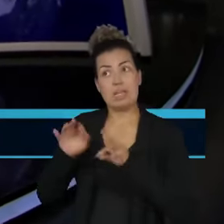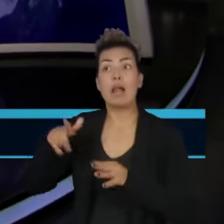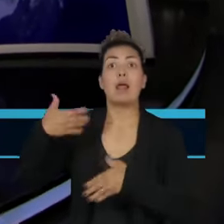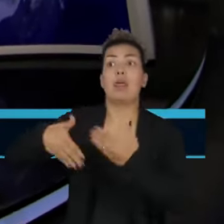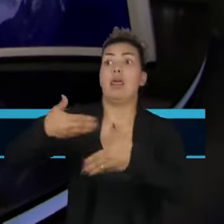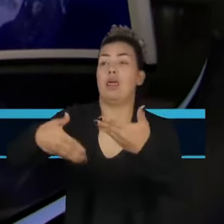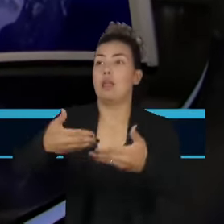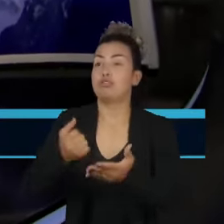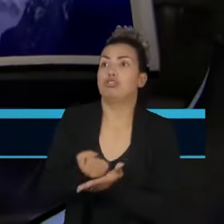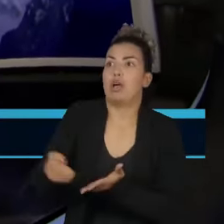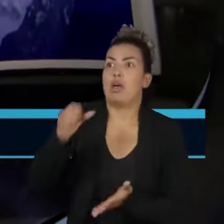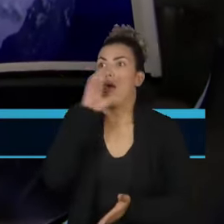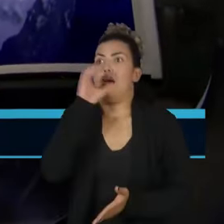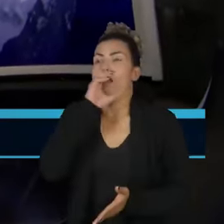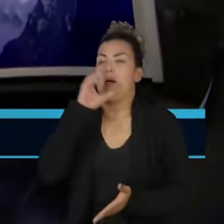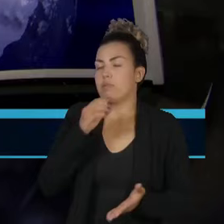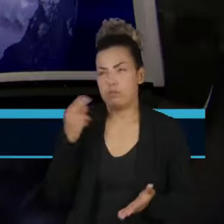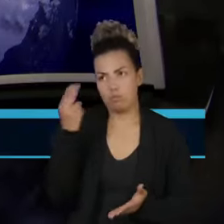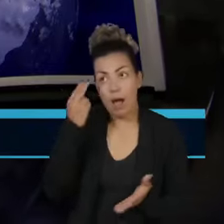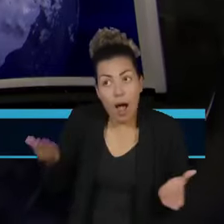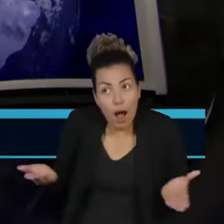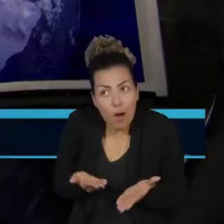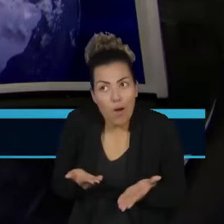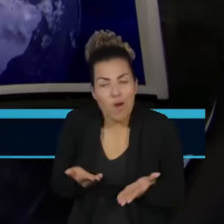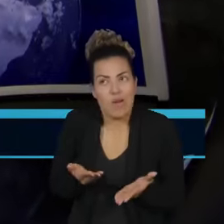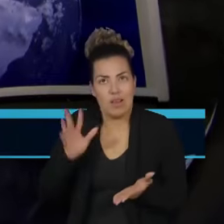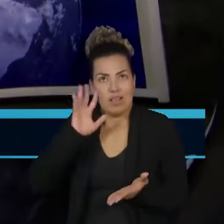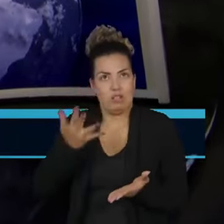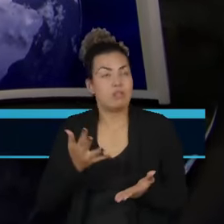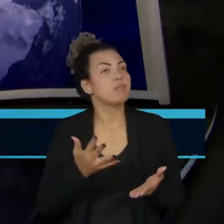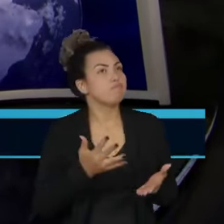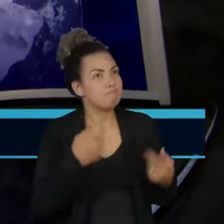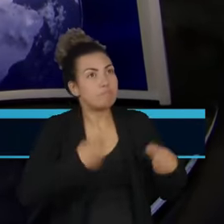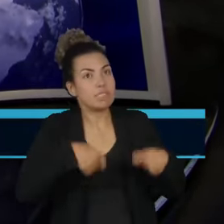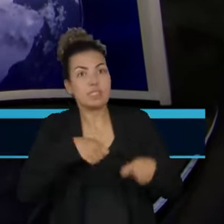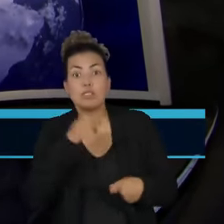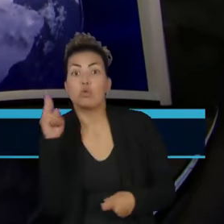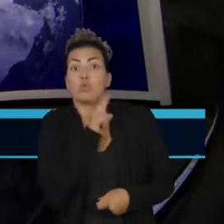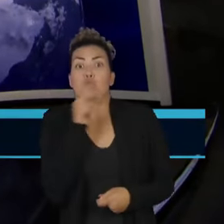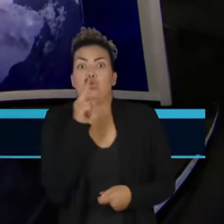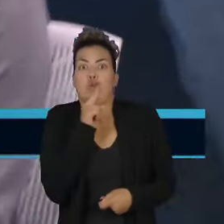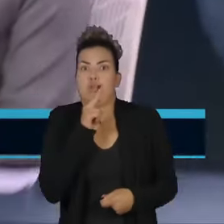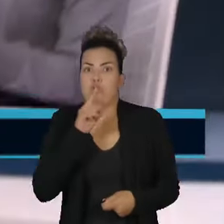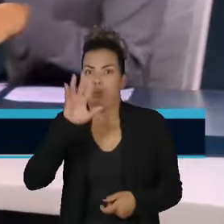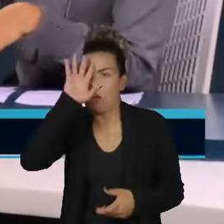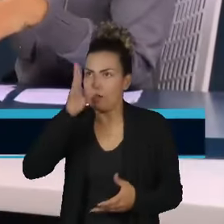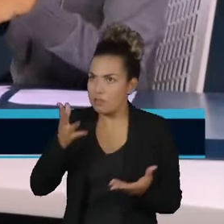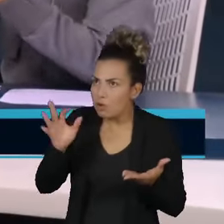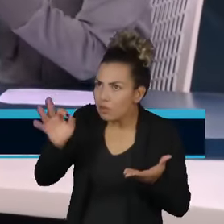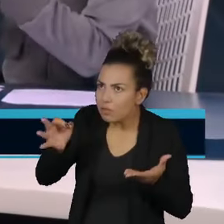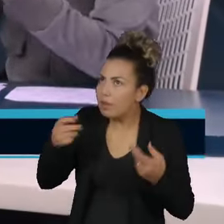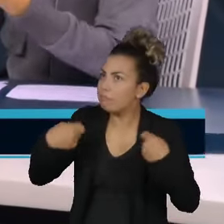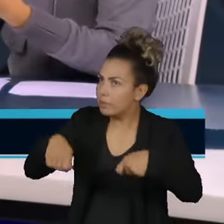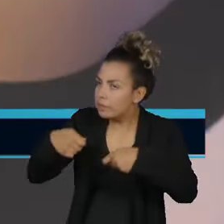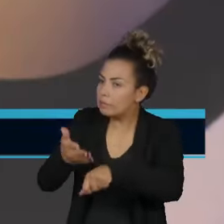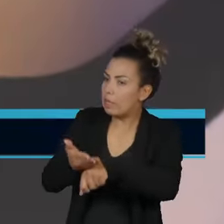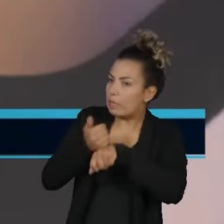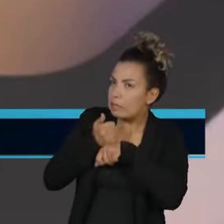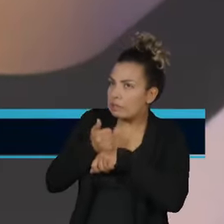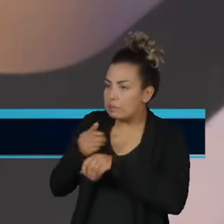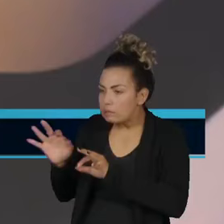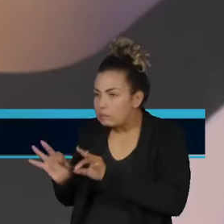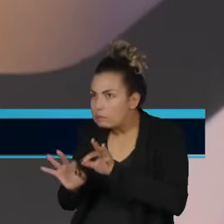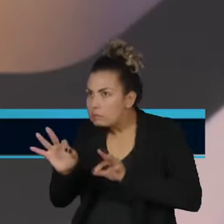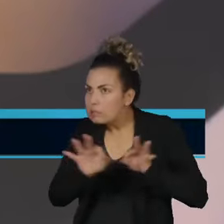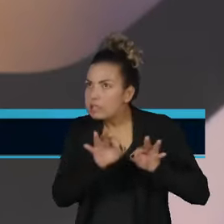frente. É agora que você tem que resolver. É preciso pensar com urgência em novas políticas públicas, Enio, de fazer um planejamento